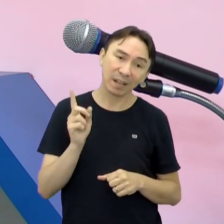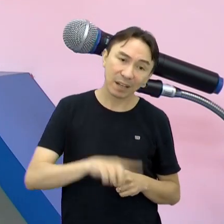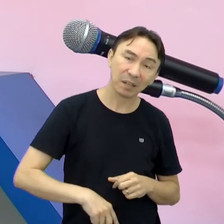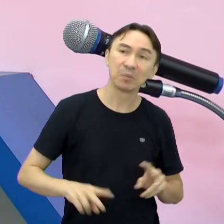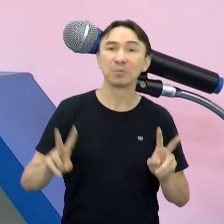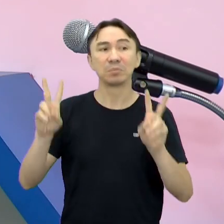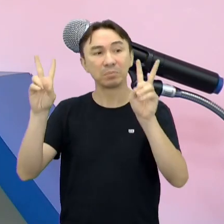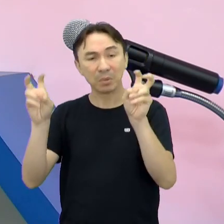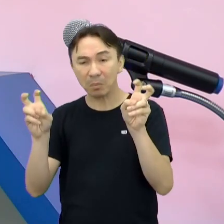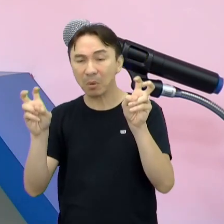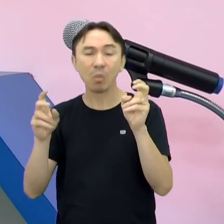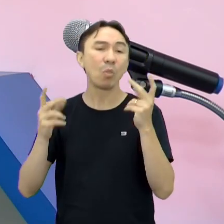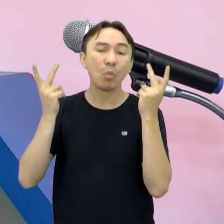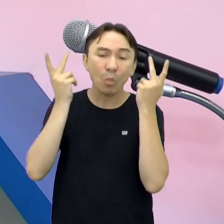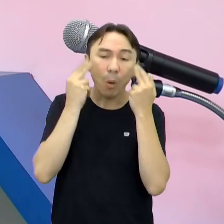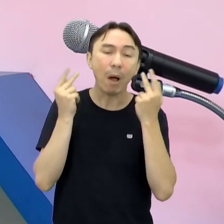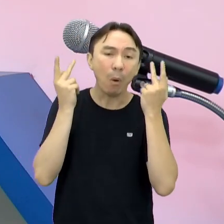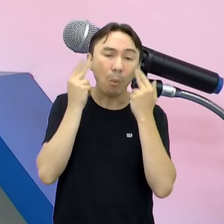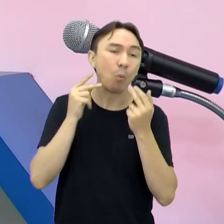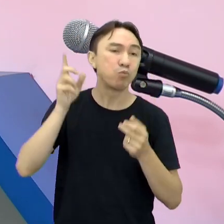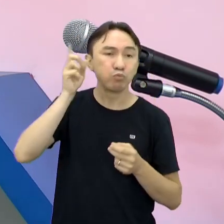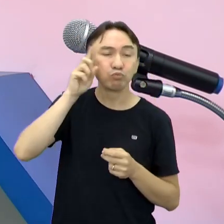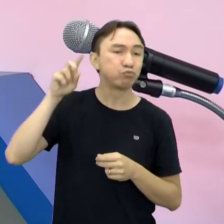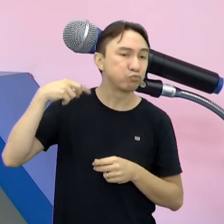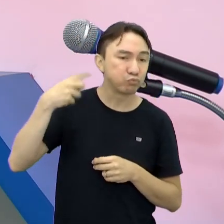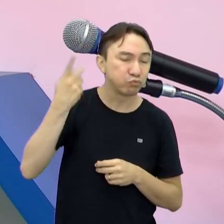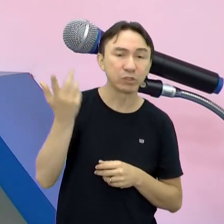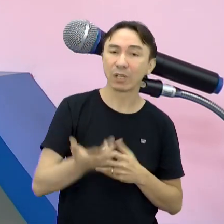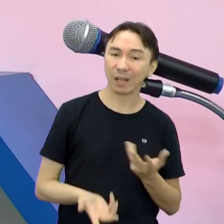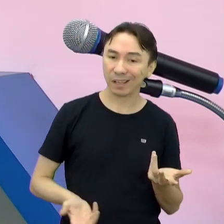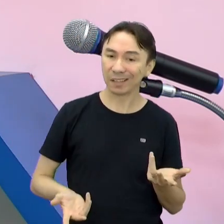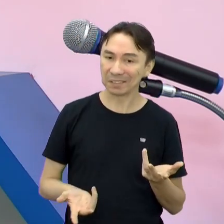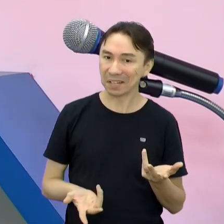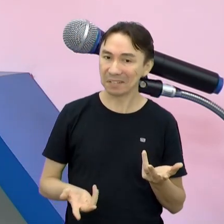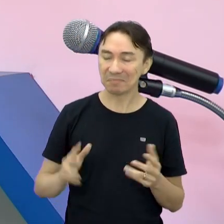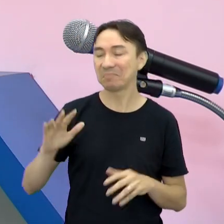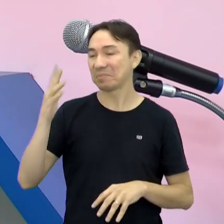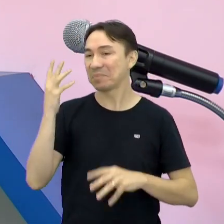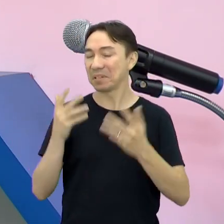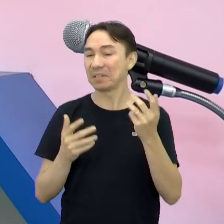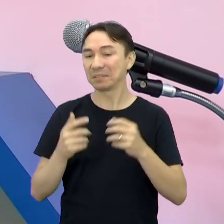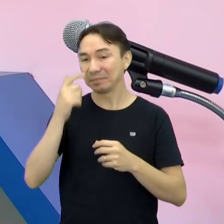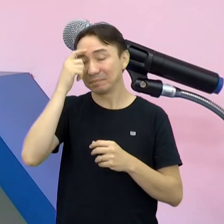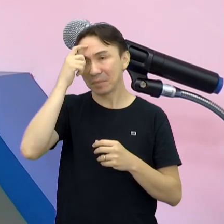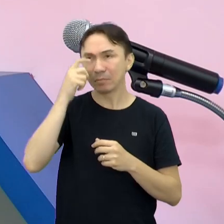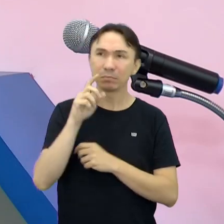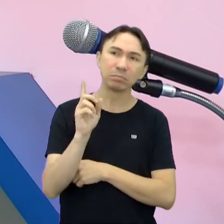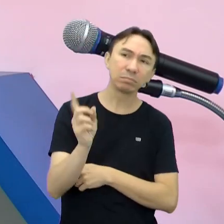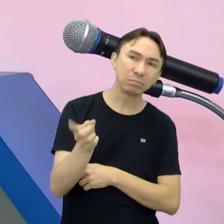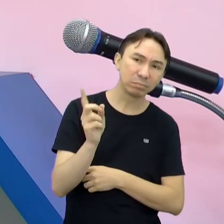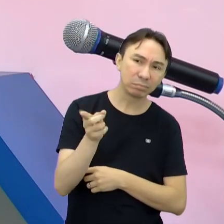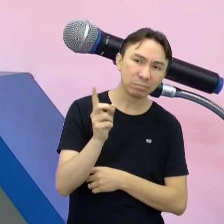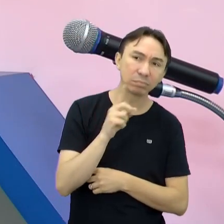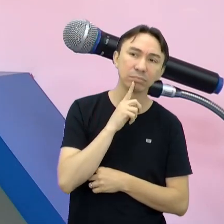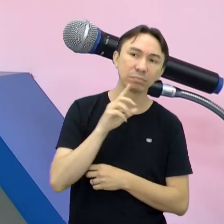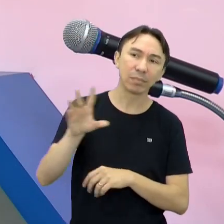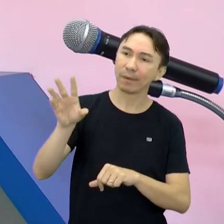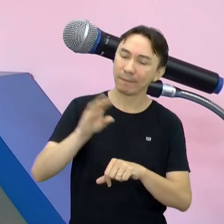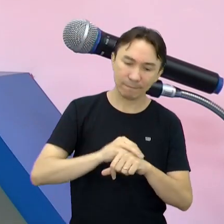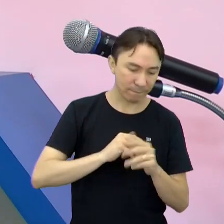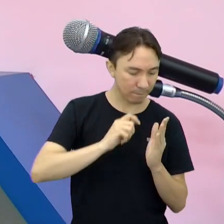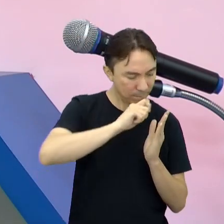cotidiano Então coisas que acontecem no nosso dia a dia E aí em cima disso o autor ele faz o quê? Ele cria textos, ele cria situações Ele